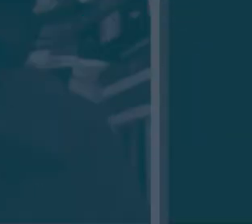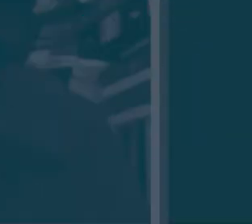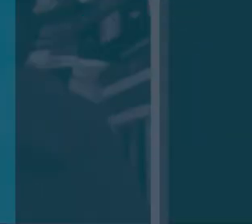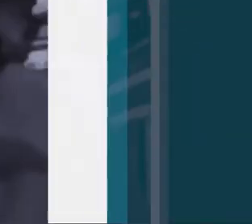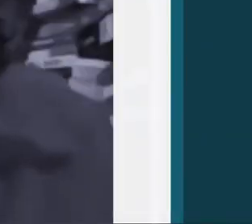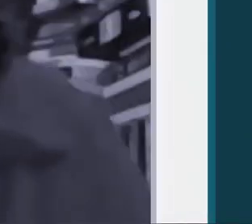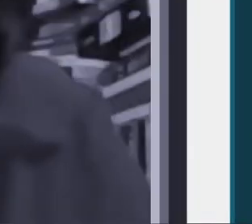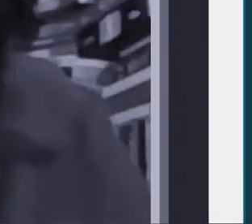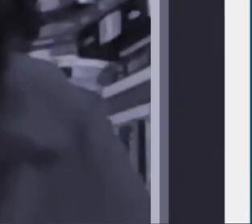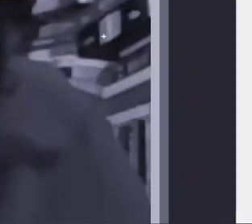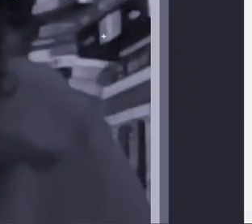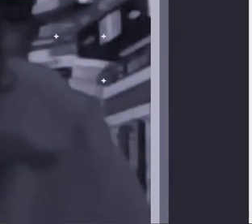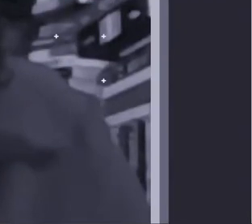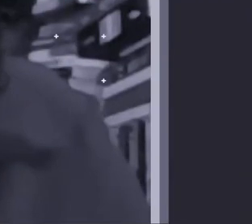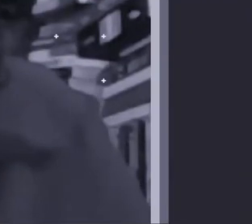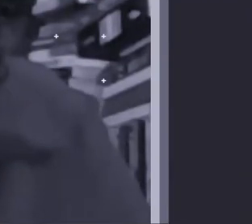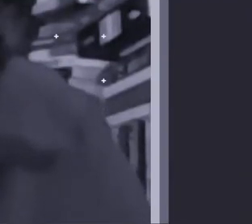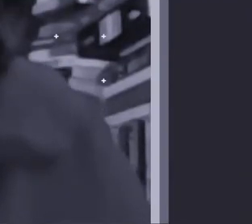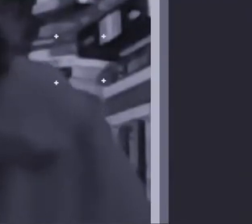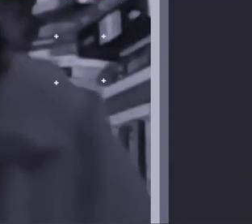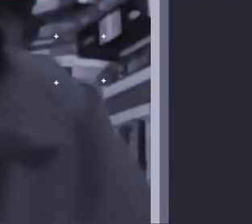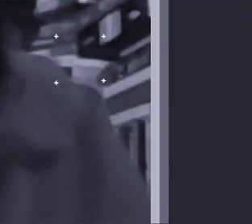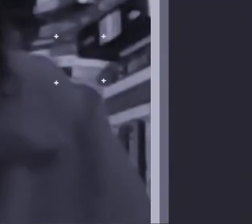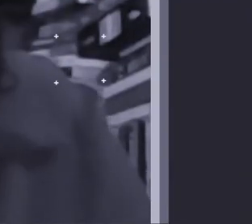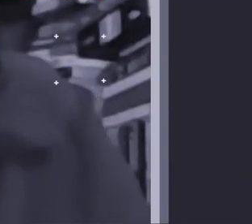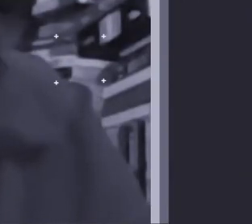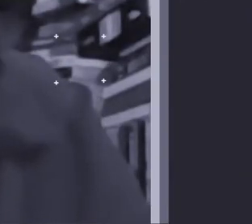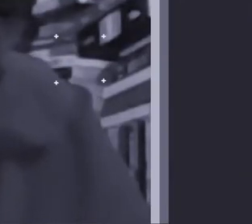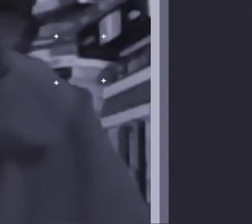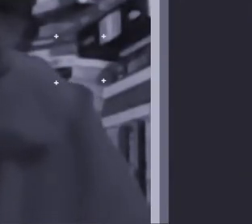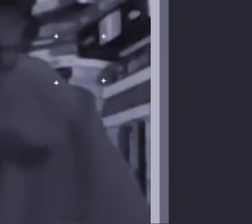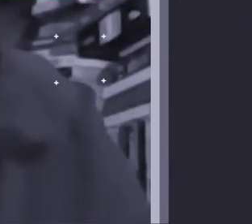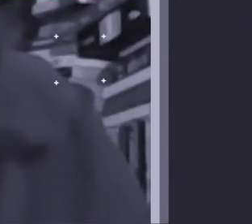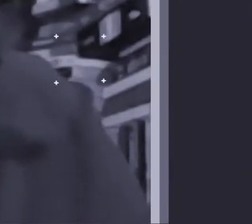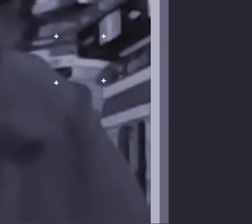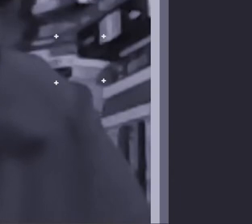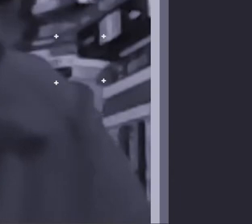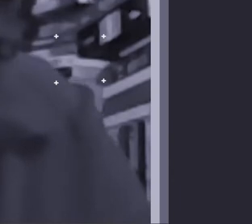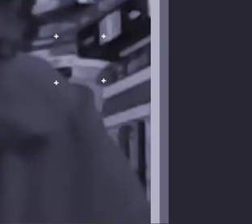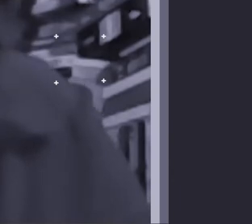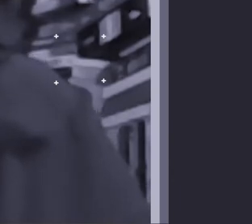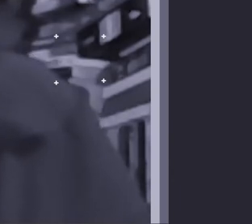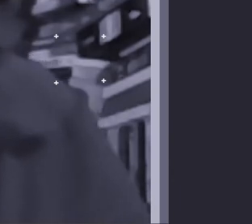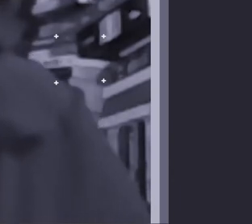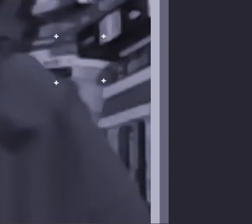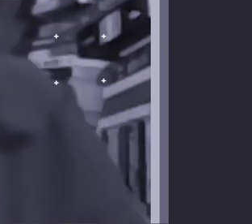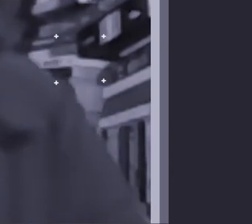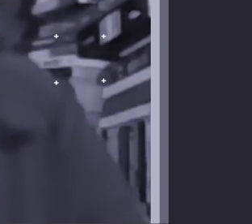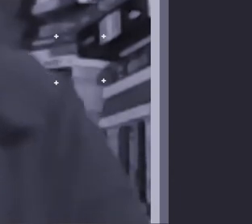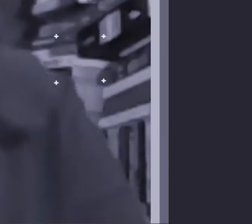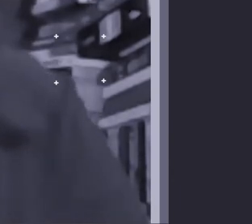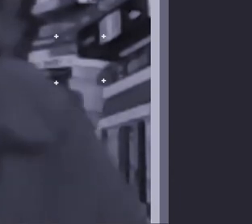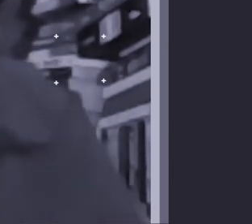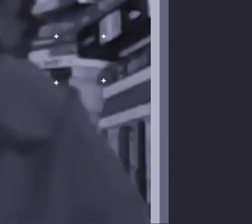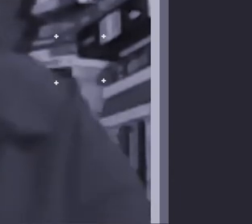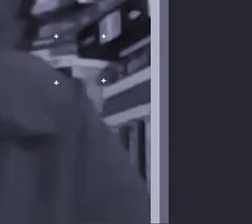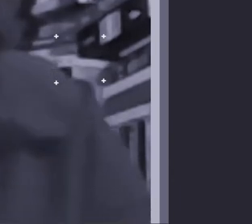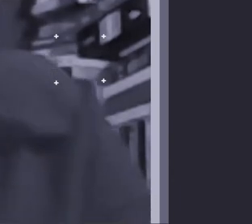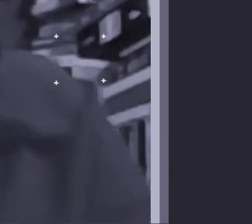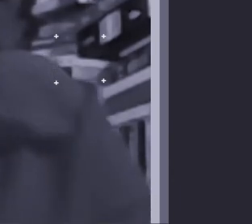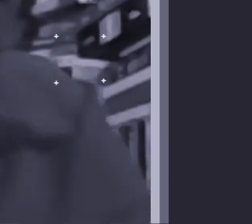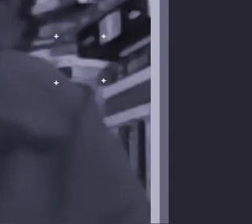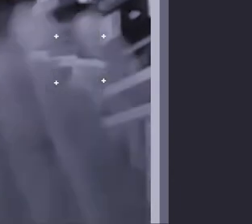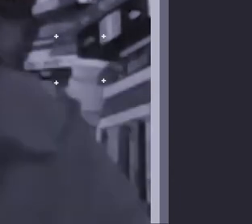divulga quais são os números também que são produzidos economicamente através da arte para o nosso país, então parece assim que o governo está dando um